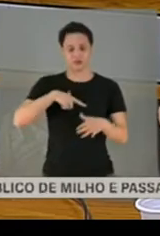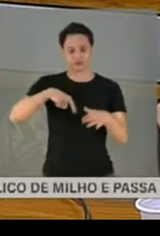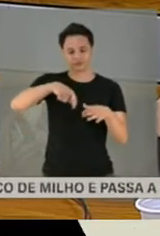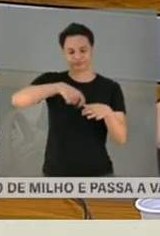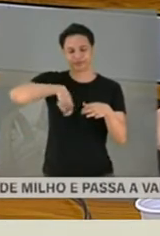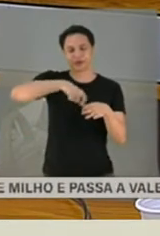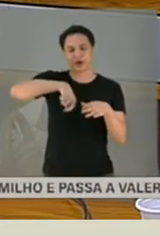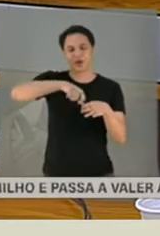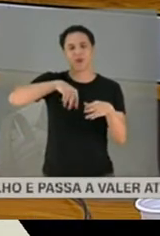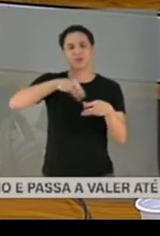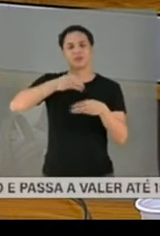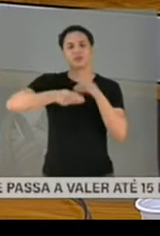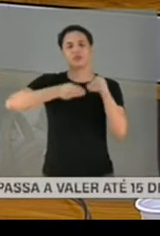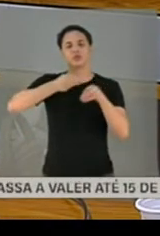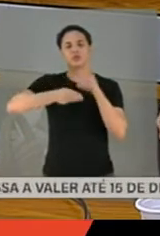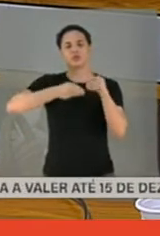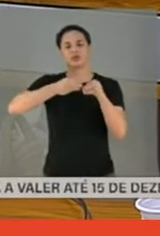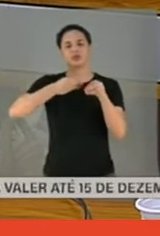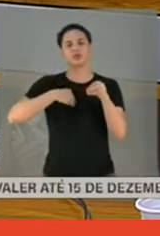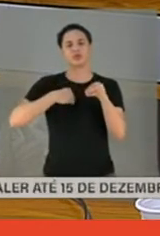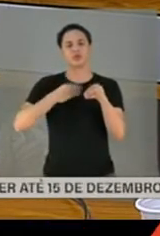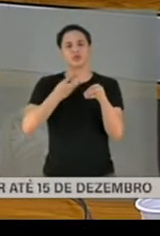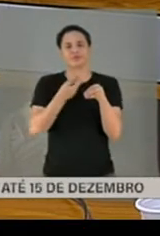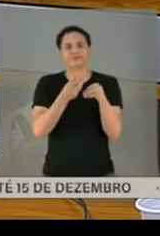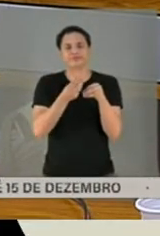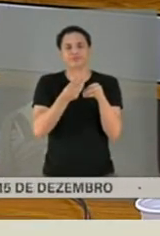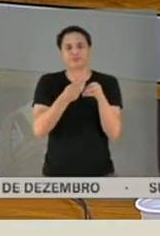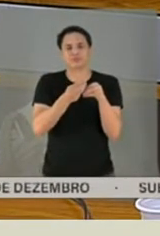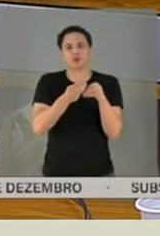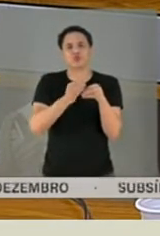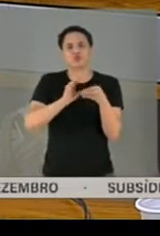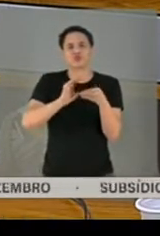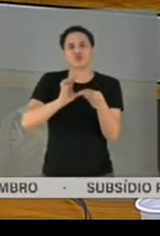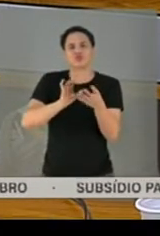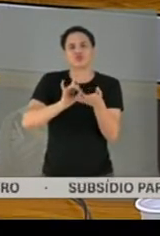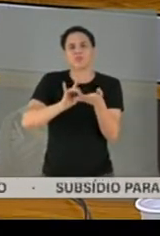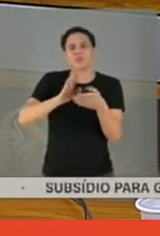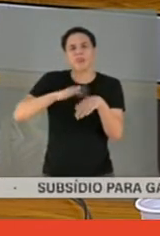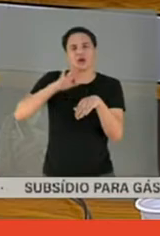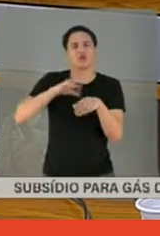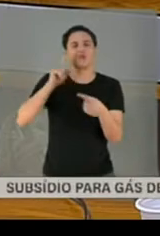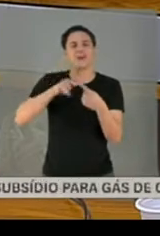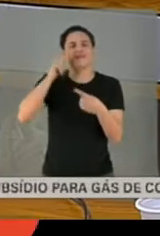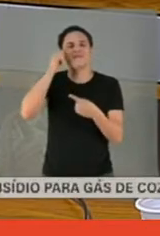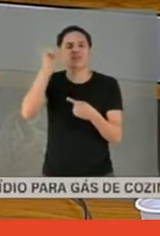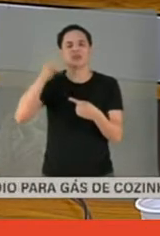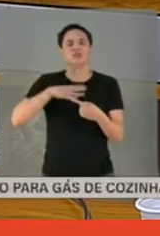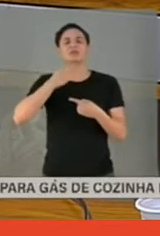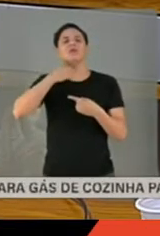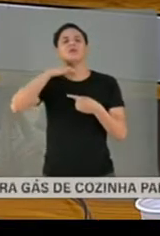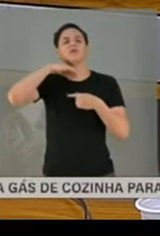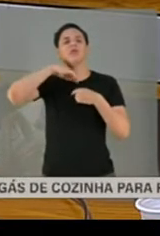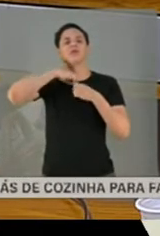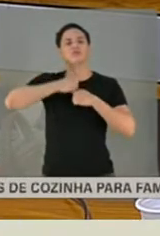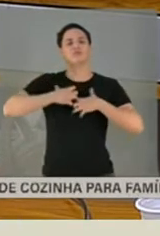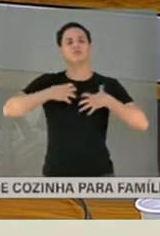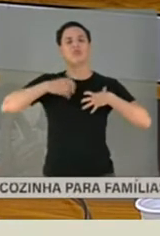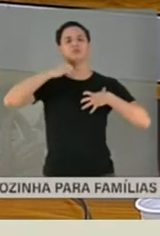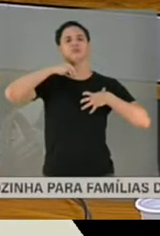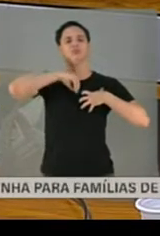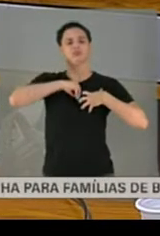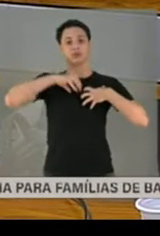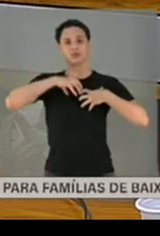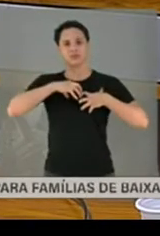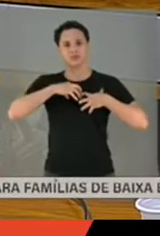um material que eles colocam para deixar ela mais grossinha, para não engasgar. E aí a enfermeira falou que a situação dela estava bem